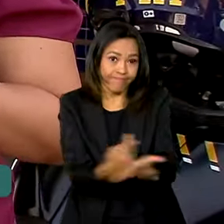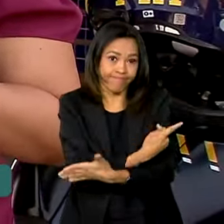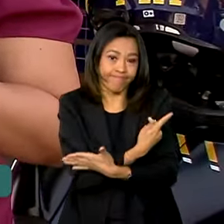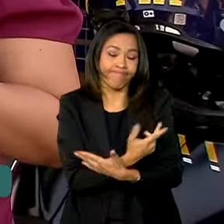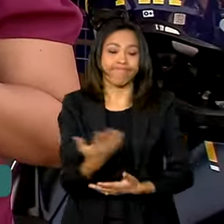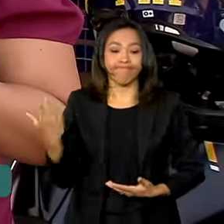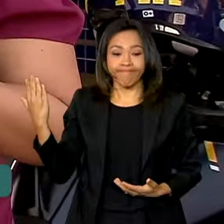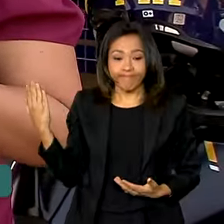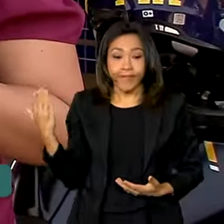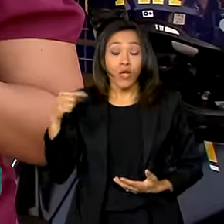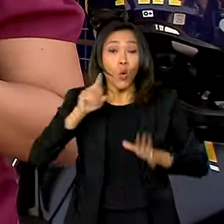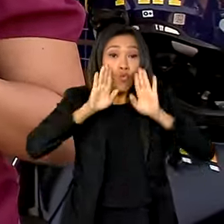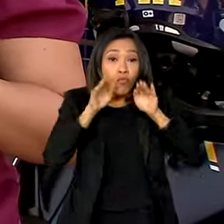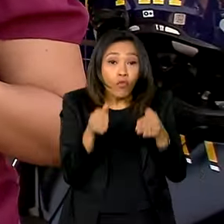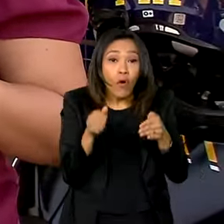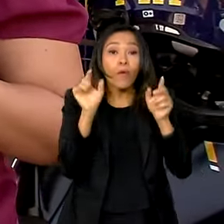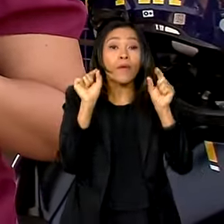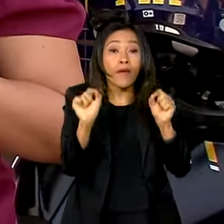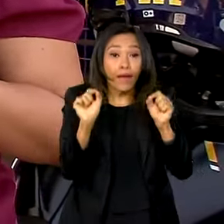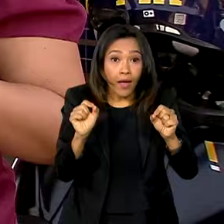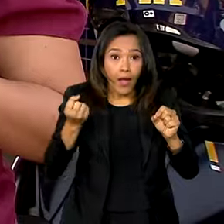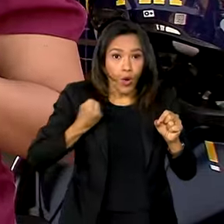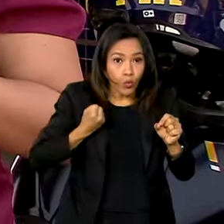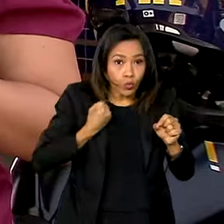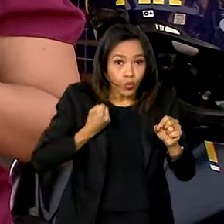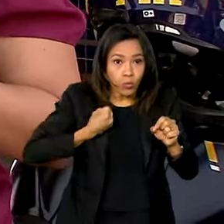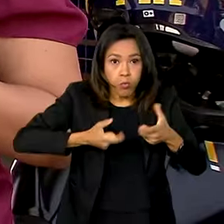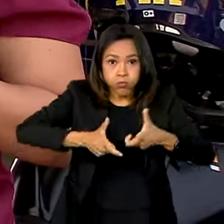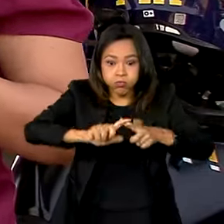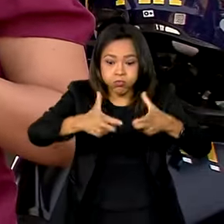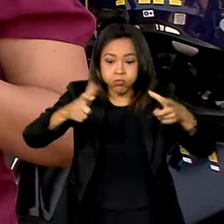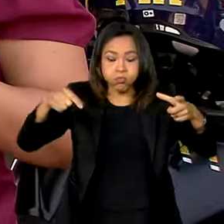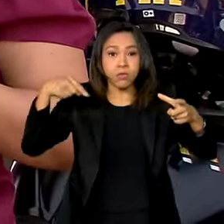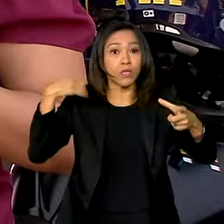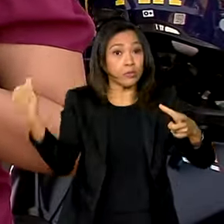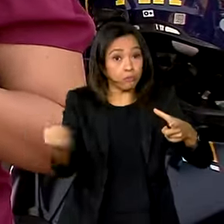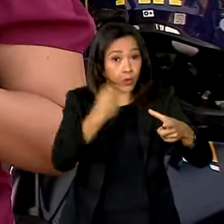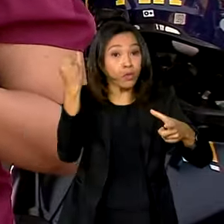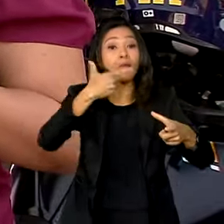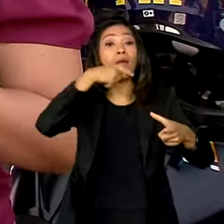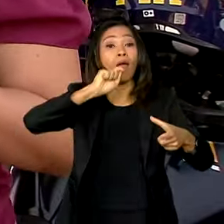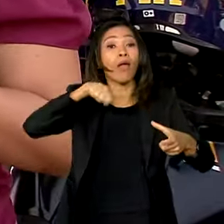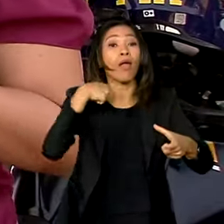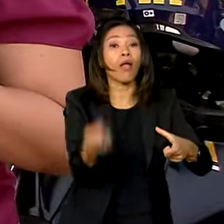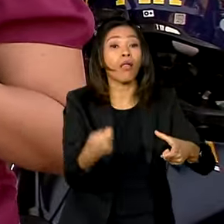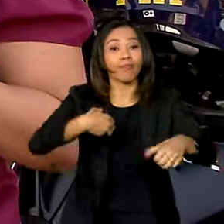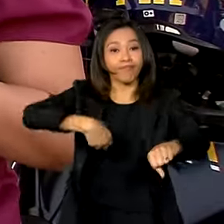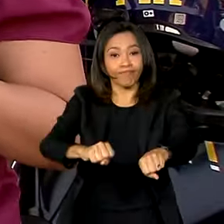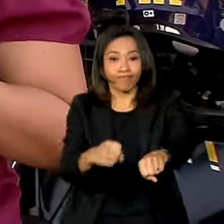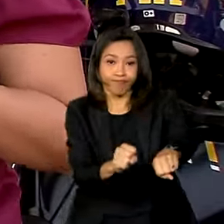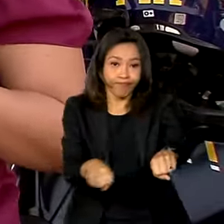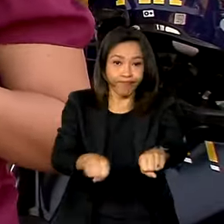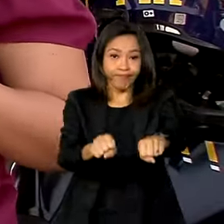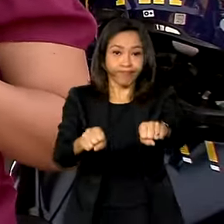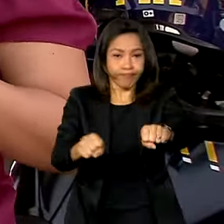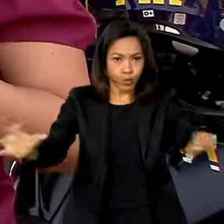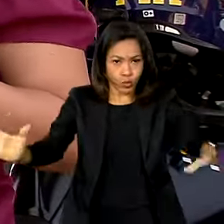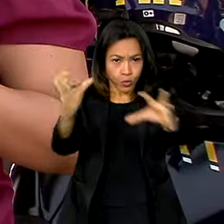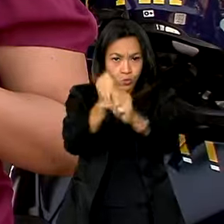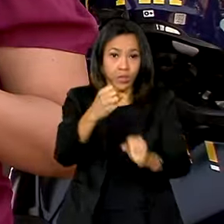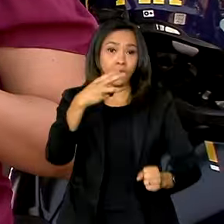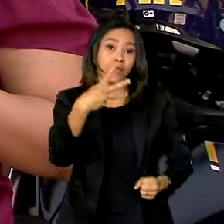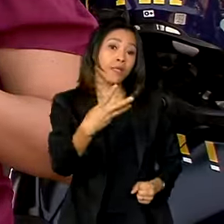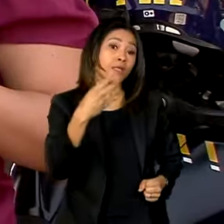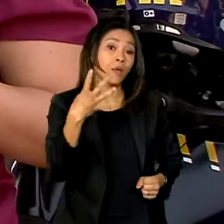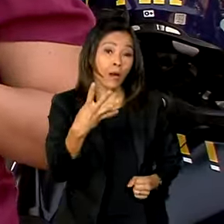dessa ação é um público numeroso e muito importante. Os motociclistas. Atualmente, existem mais de 34